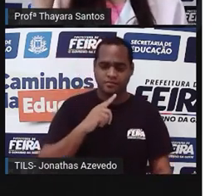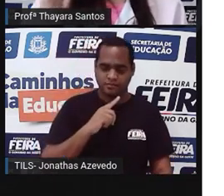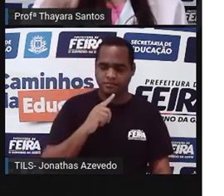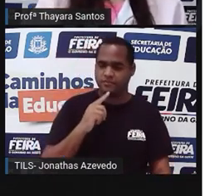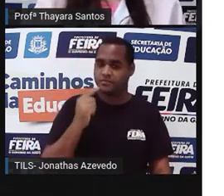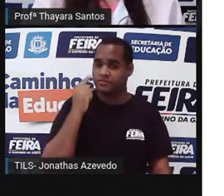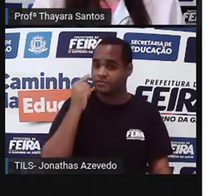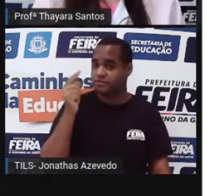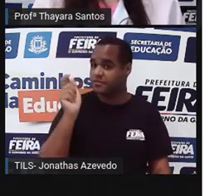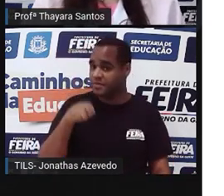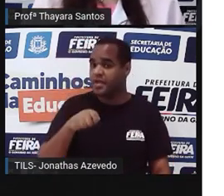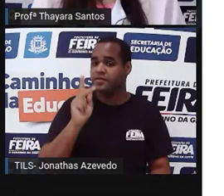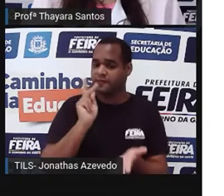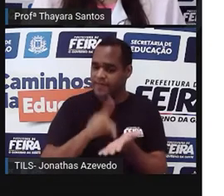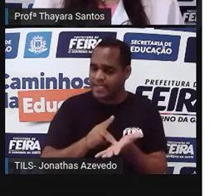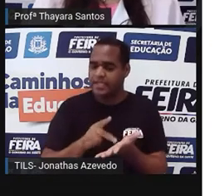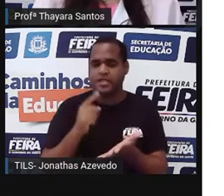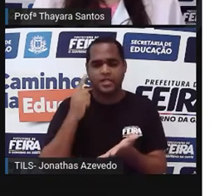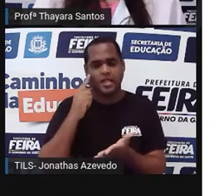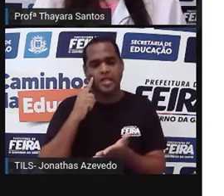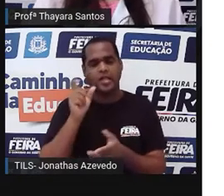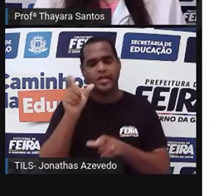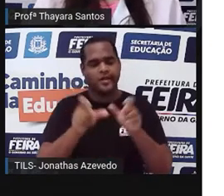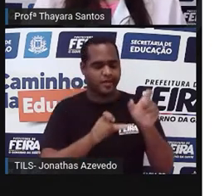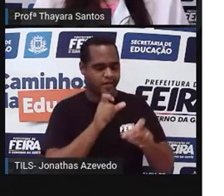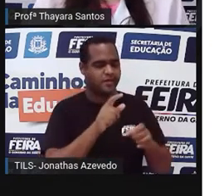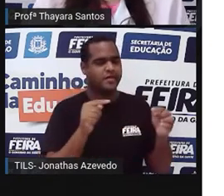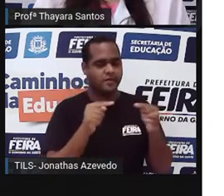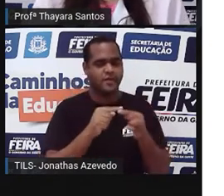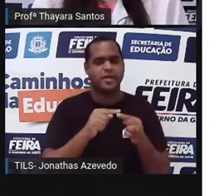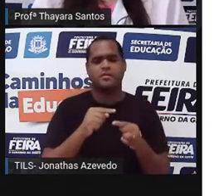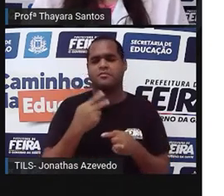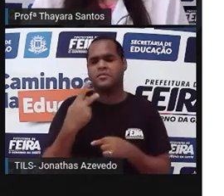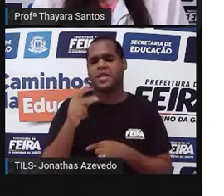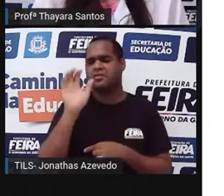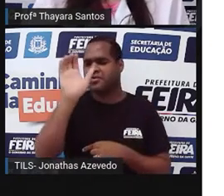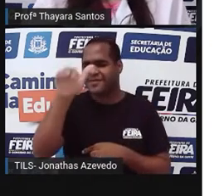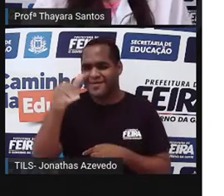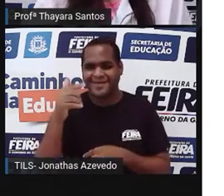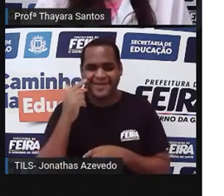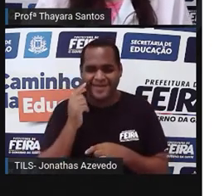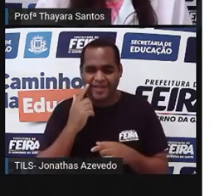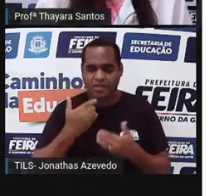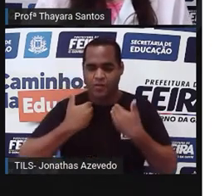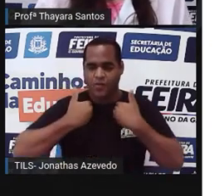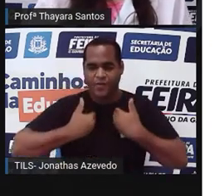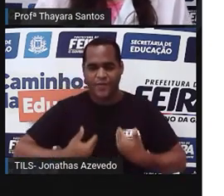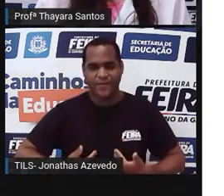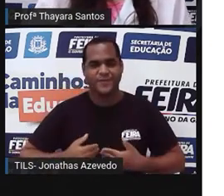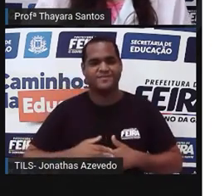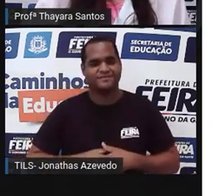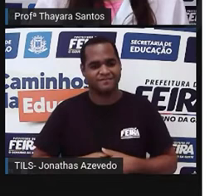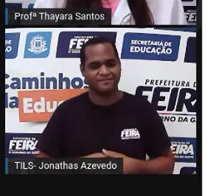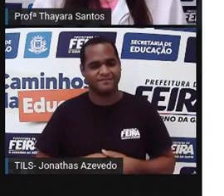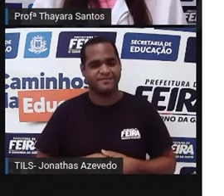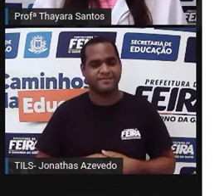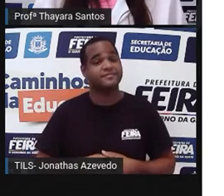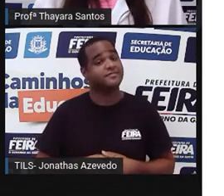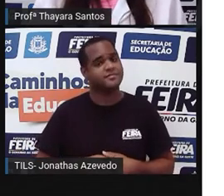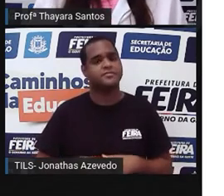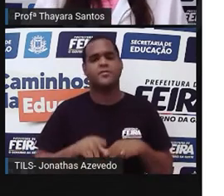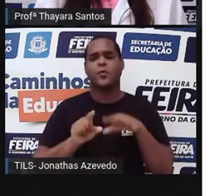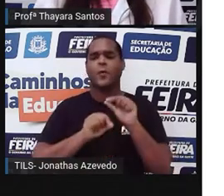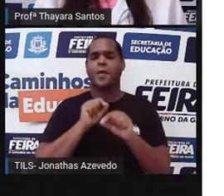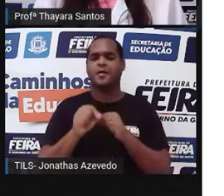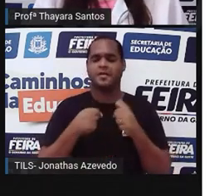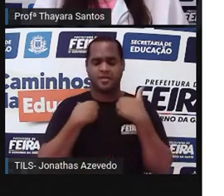tem um fundo de verdade na fisiologia. O que é essa fisiologia? É o estudo do funcionamento do corpo. O que é